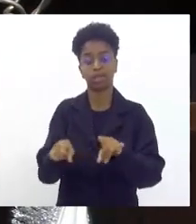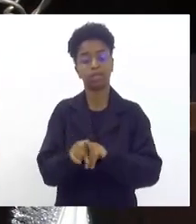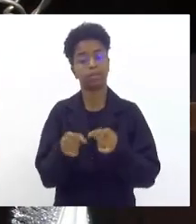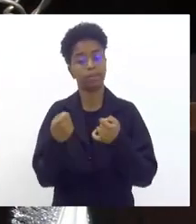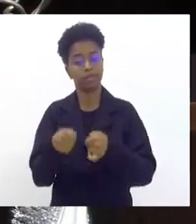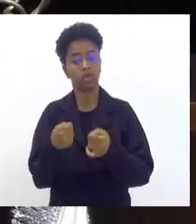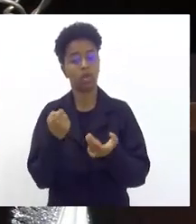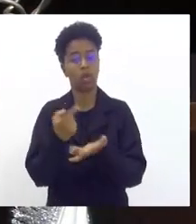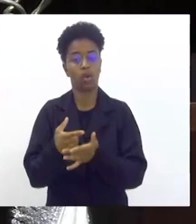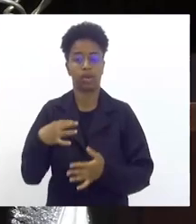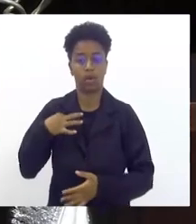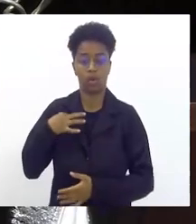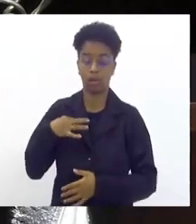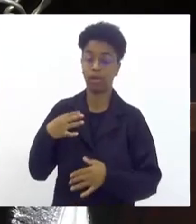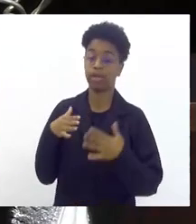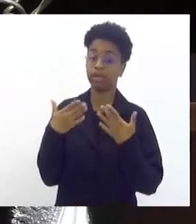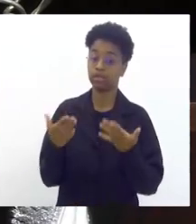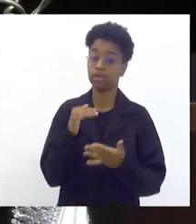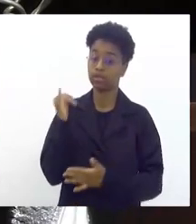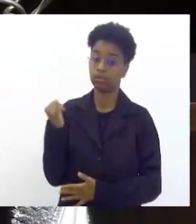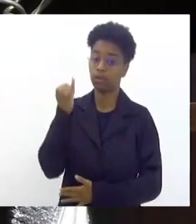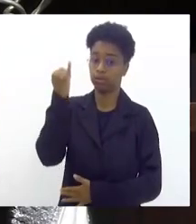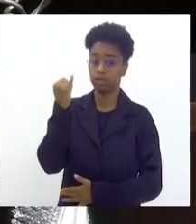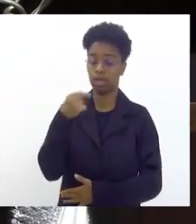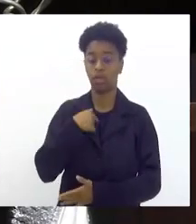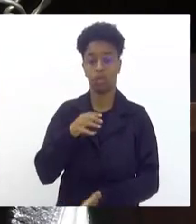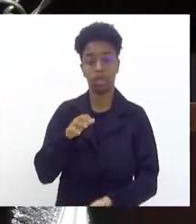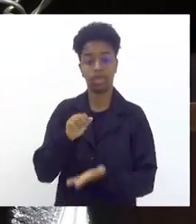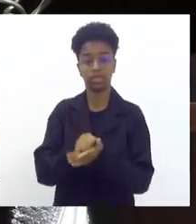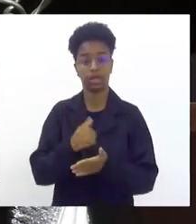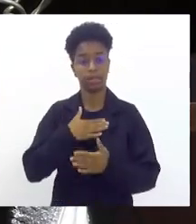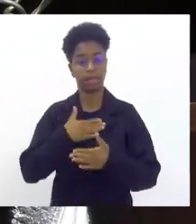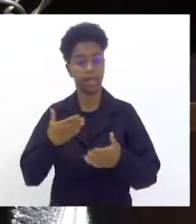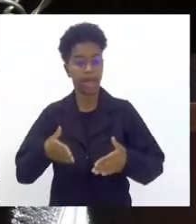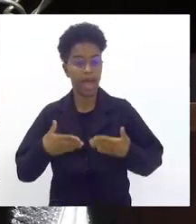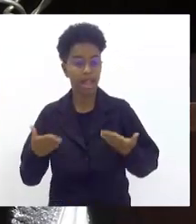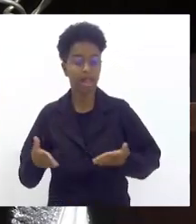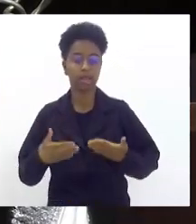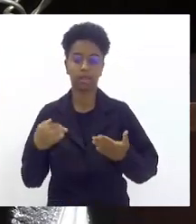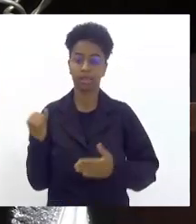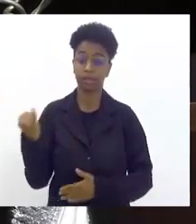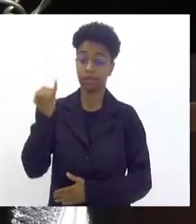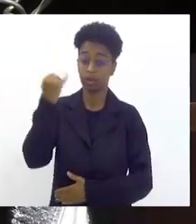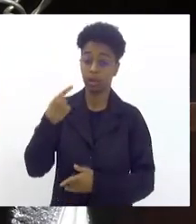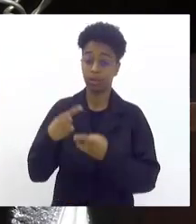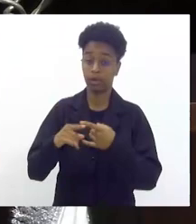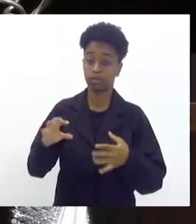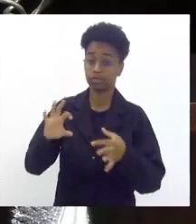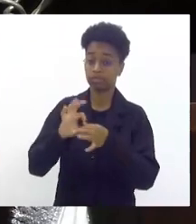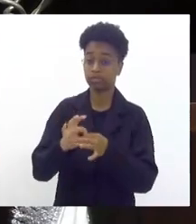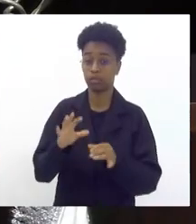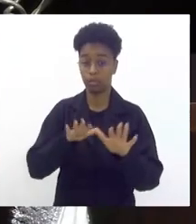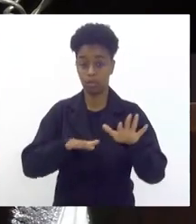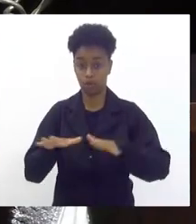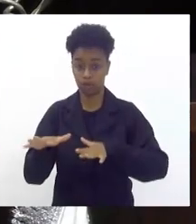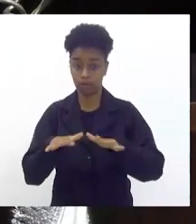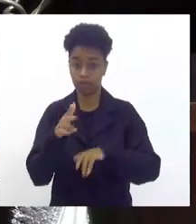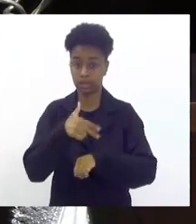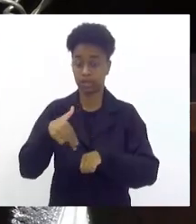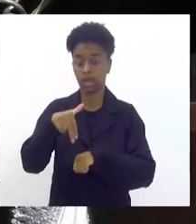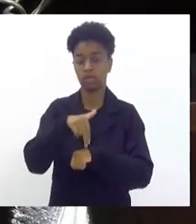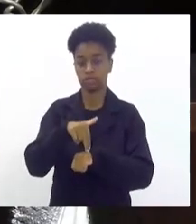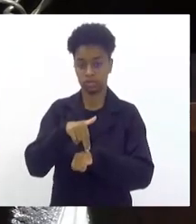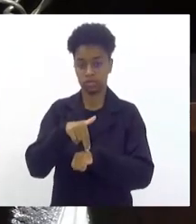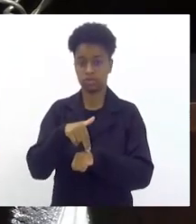é muito importante e aí eu quero registrar a minha alegria que associada a esse movimento que é um movimento nacional